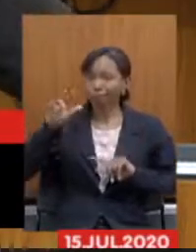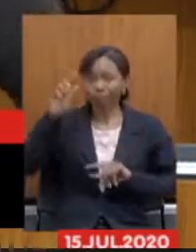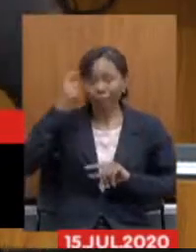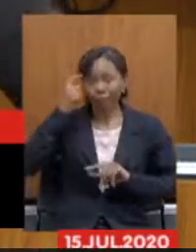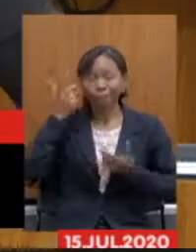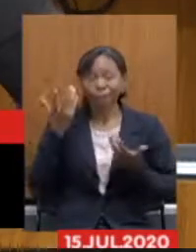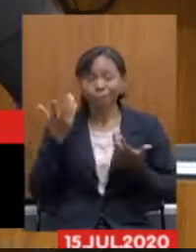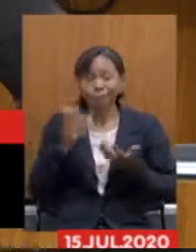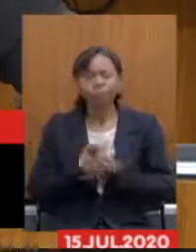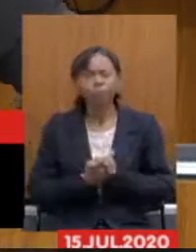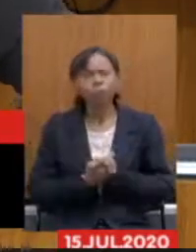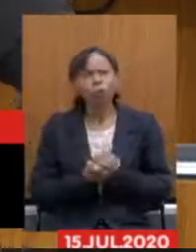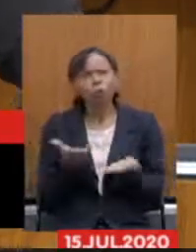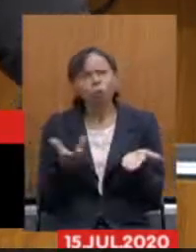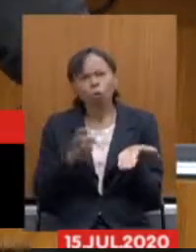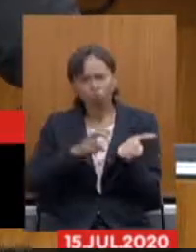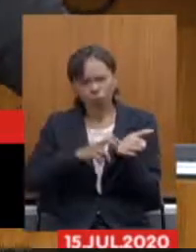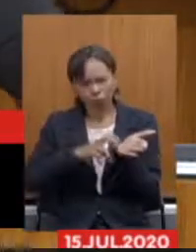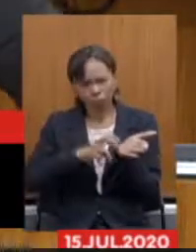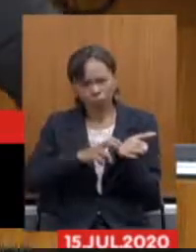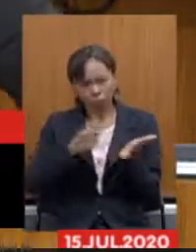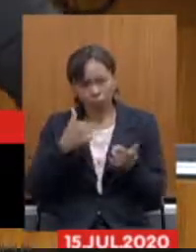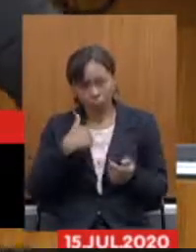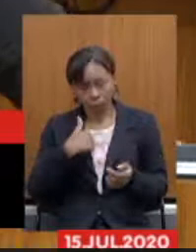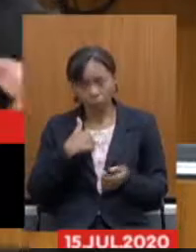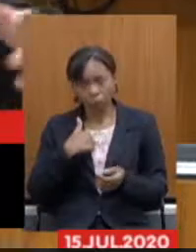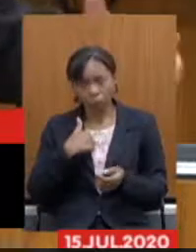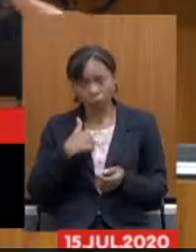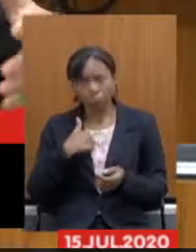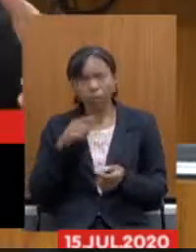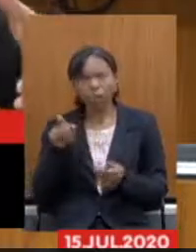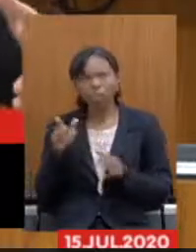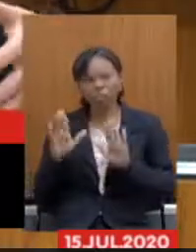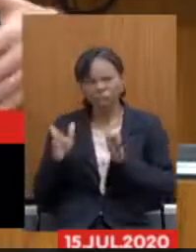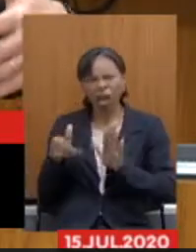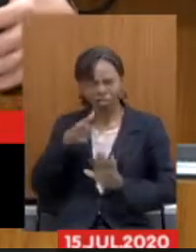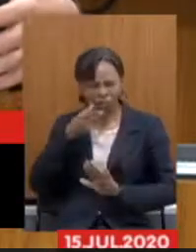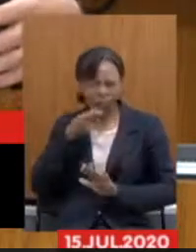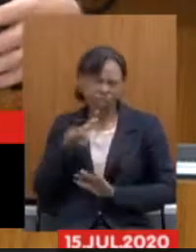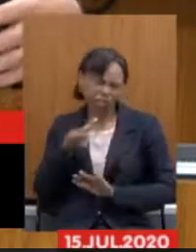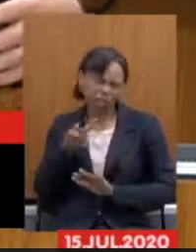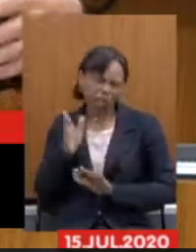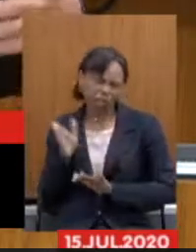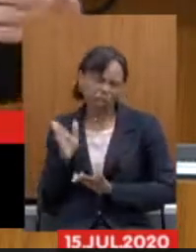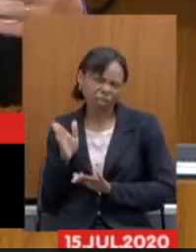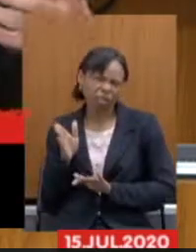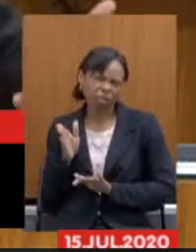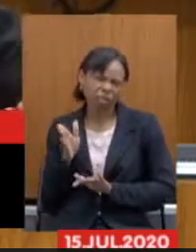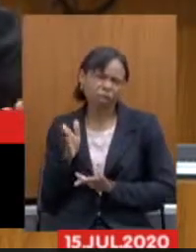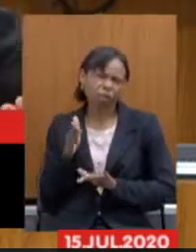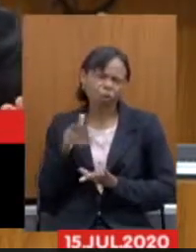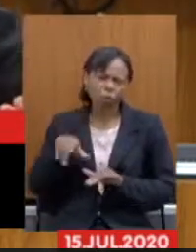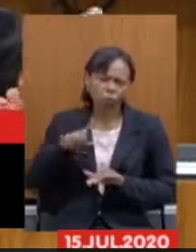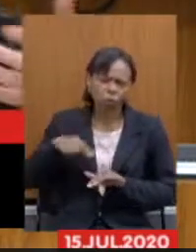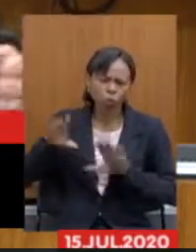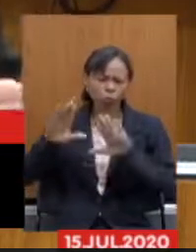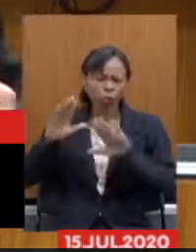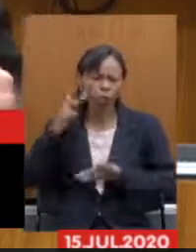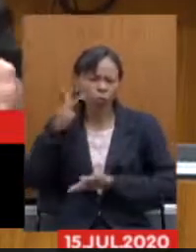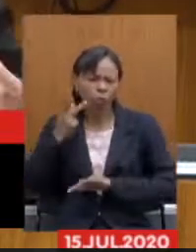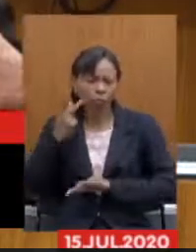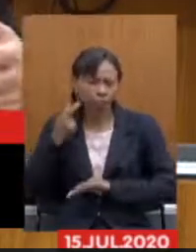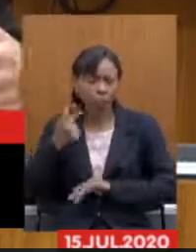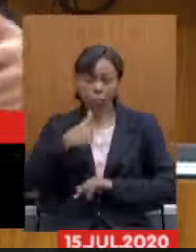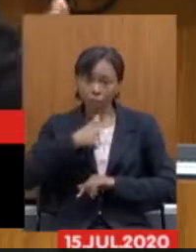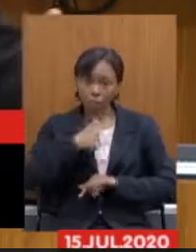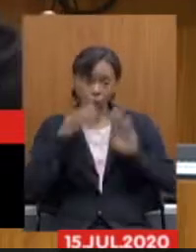Além de, hoje, pela manhã, e como eles já falaram para os parlamentares, eu vou dirigir